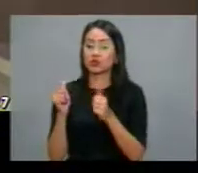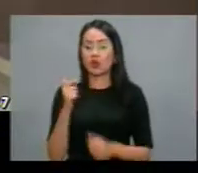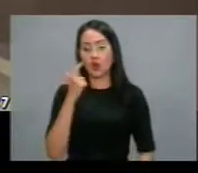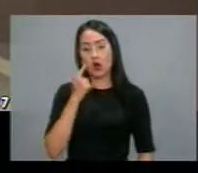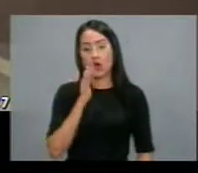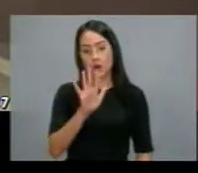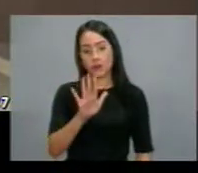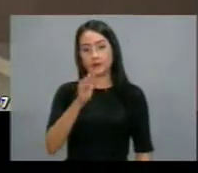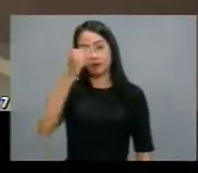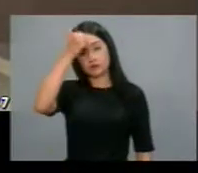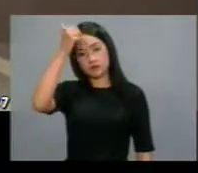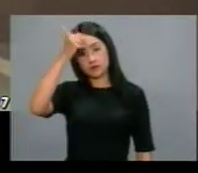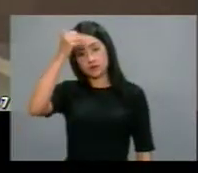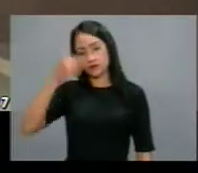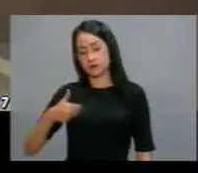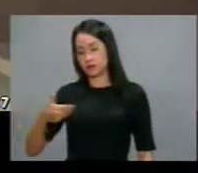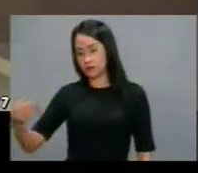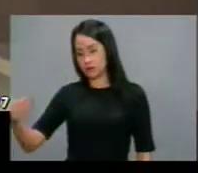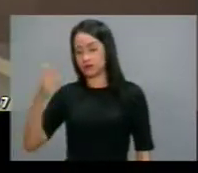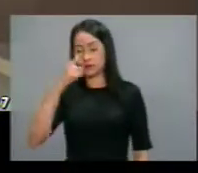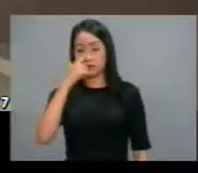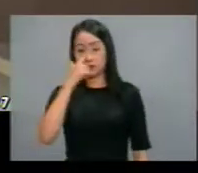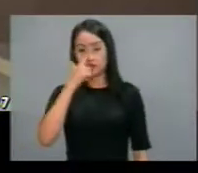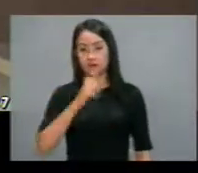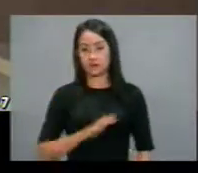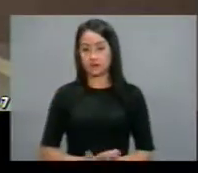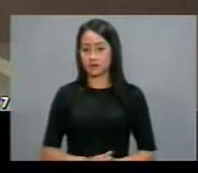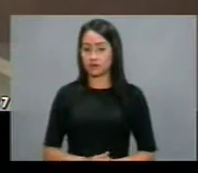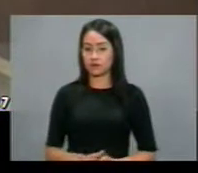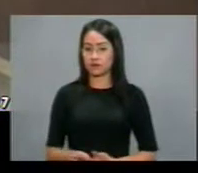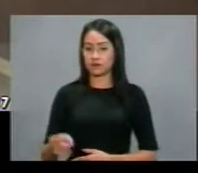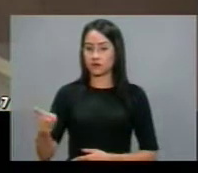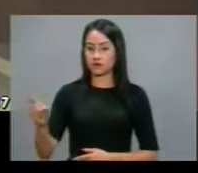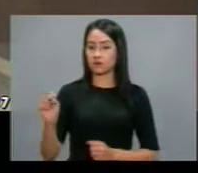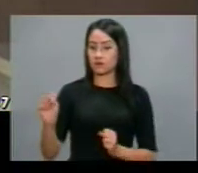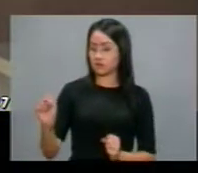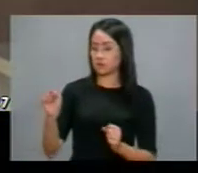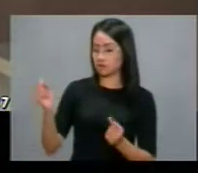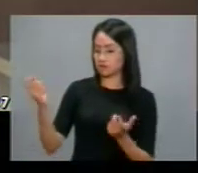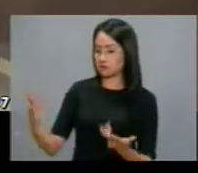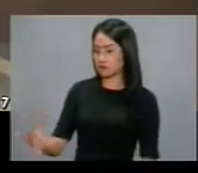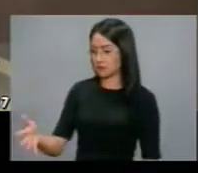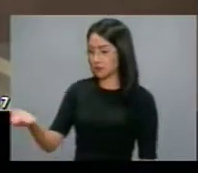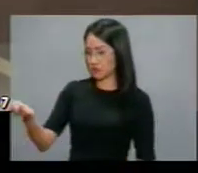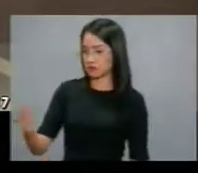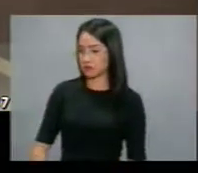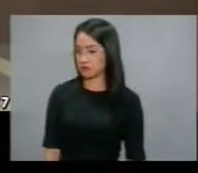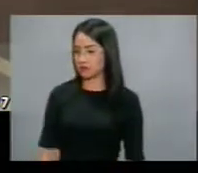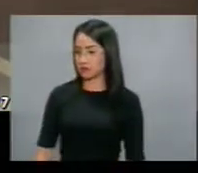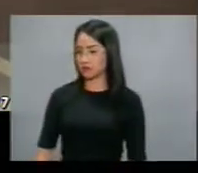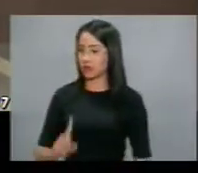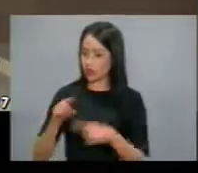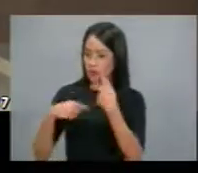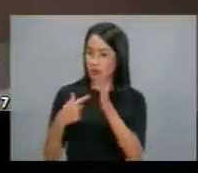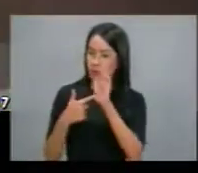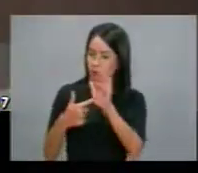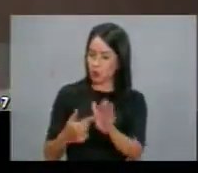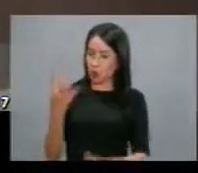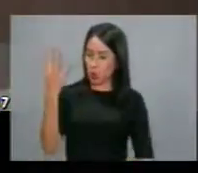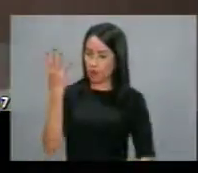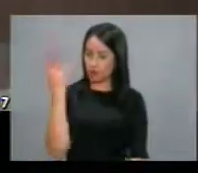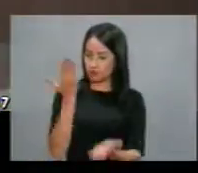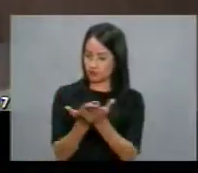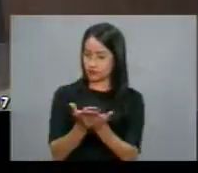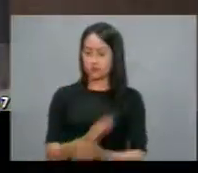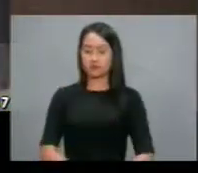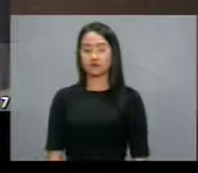Deputado, me permita uma parte quando oportuno. Não, pode ser agora, pois não. Eu vou apresentar os quatro requerimentos aqui e isso pode demorar um pouco. Deputado Alberto Miskita.